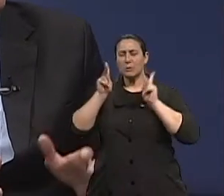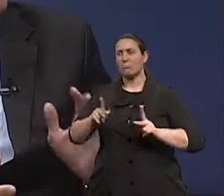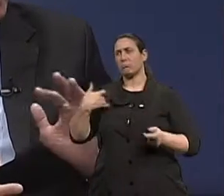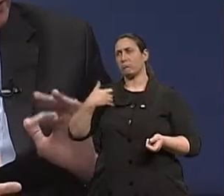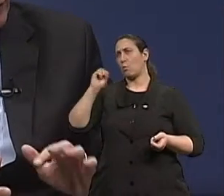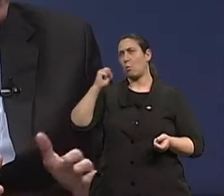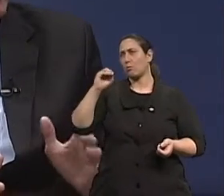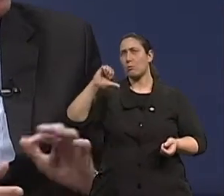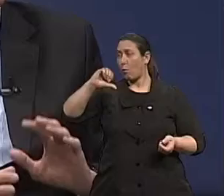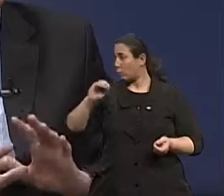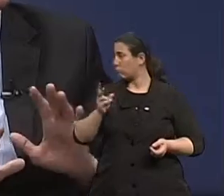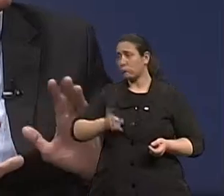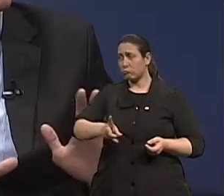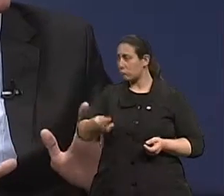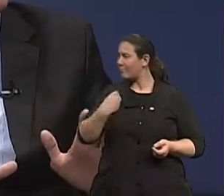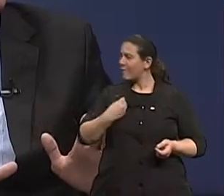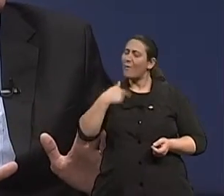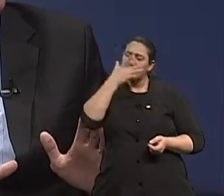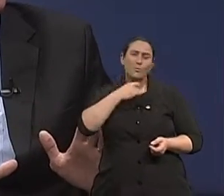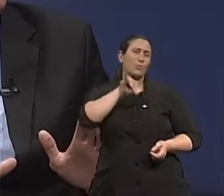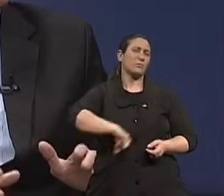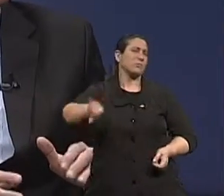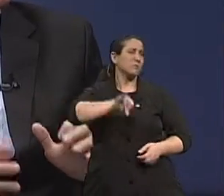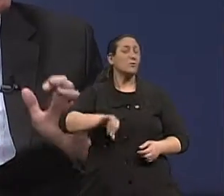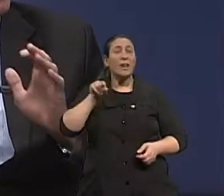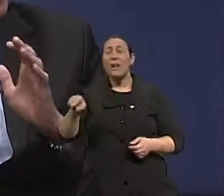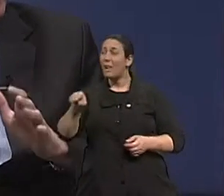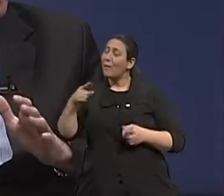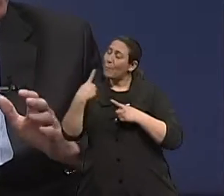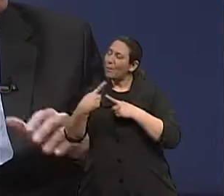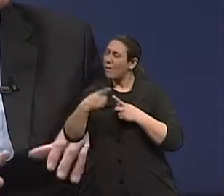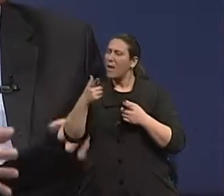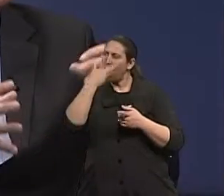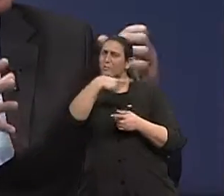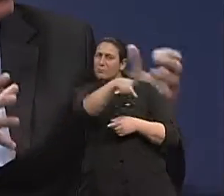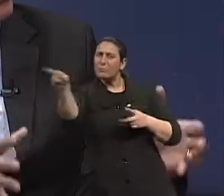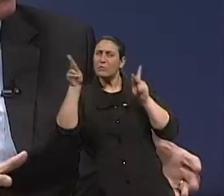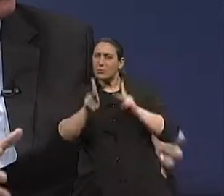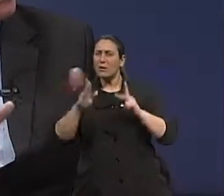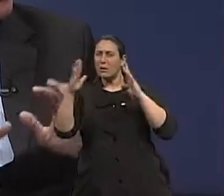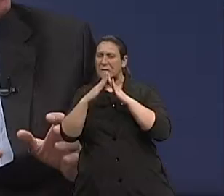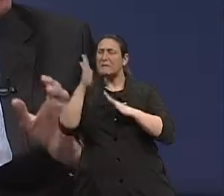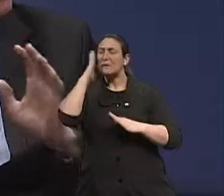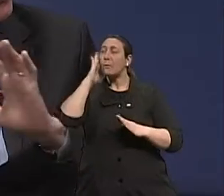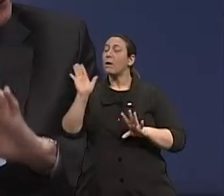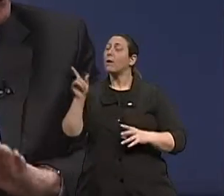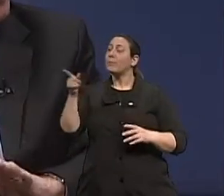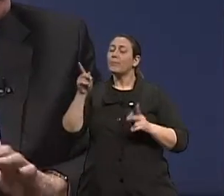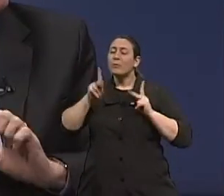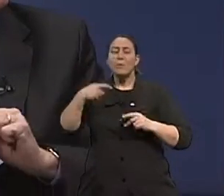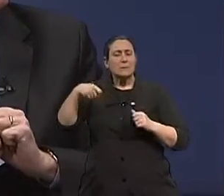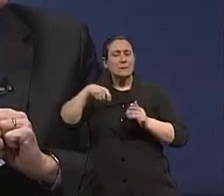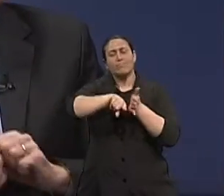anos que continuam ativas, eu acho que é uma coisa importantíssima, Isabel, Talvez o telespectador saiba, eu tenho que ter uma boa saúde física, sim, eu tenho que fazer meus